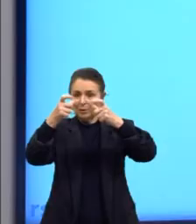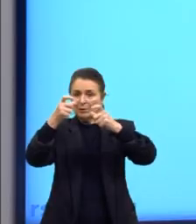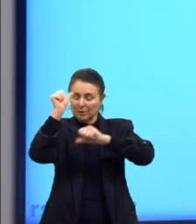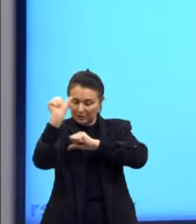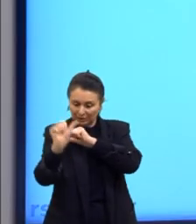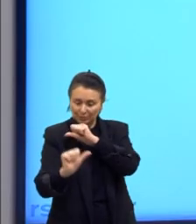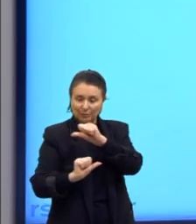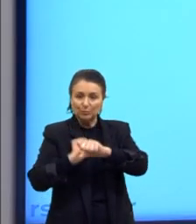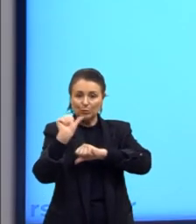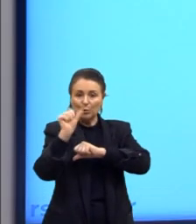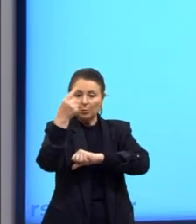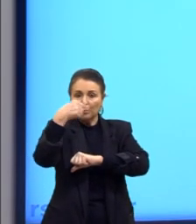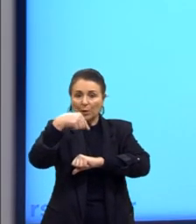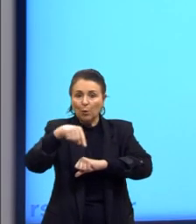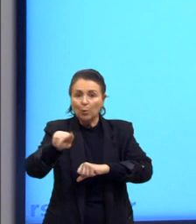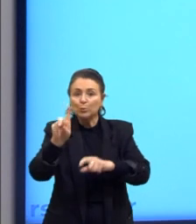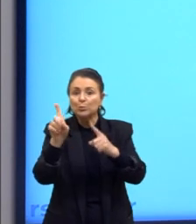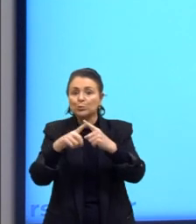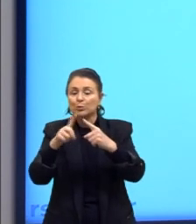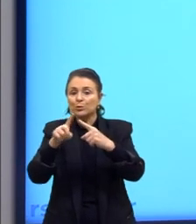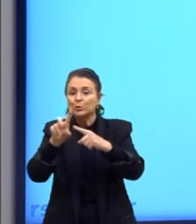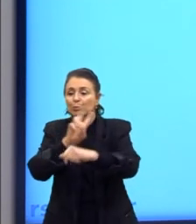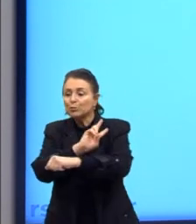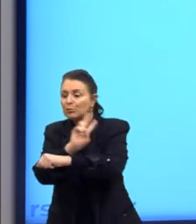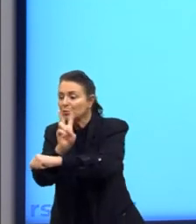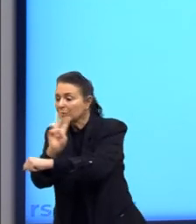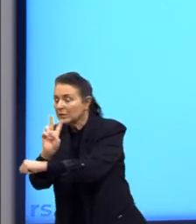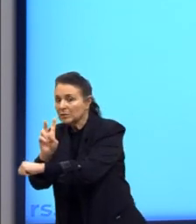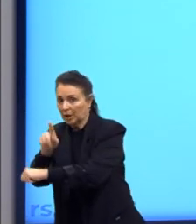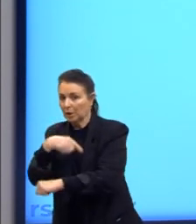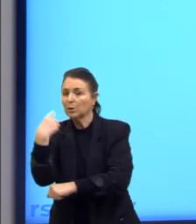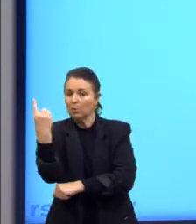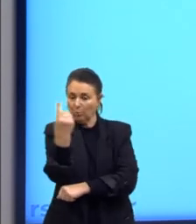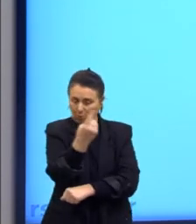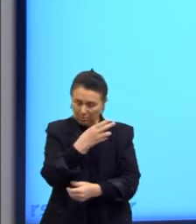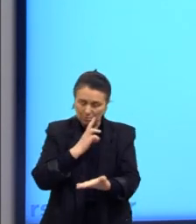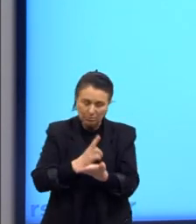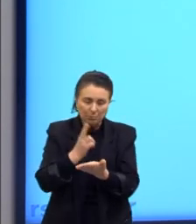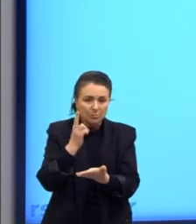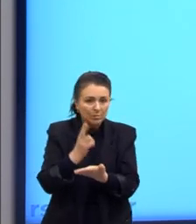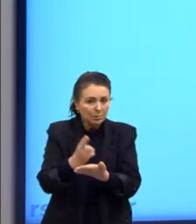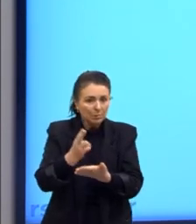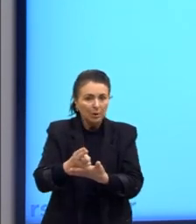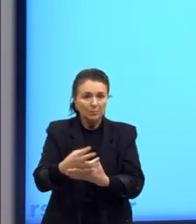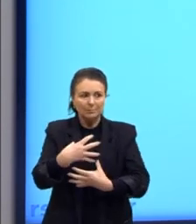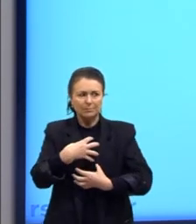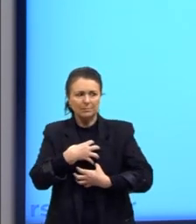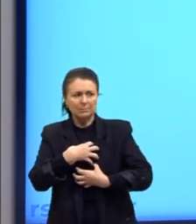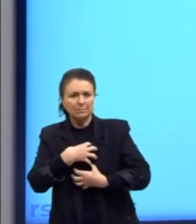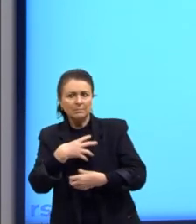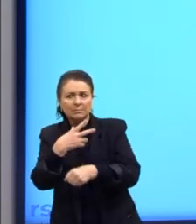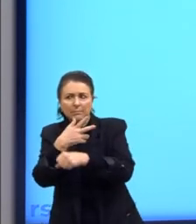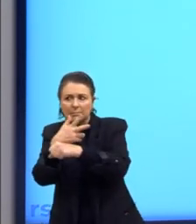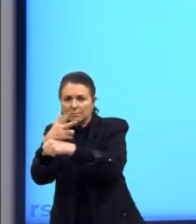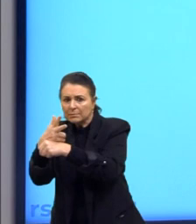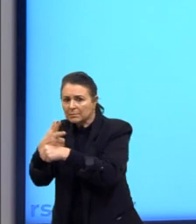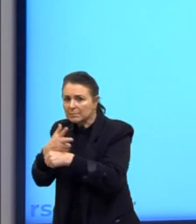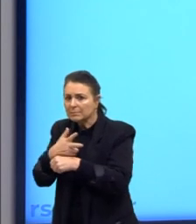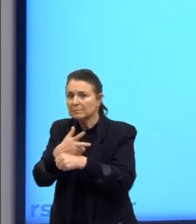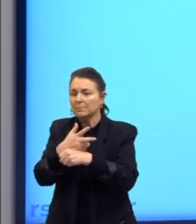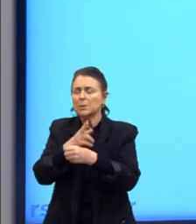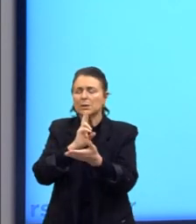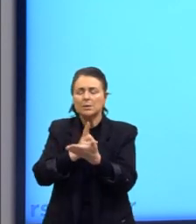transfere para outras vigilâncias. Nós somos constantemente vigiados, nós estamos constantemente em